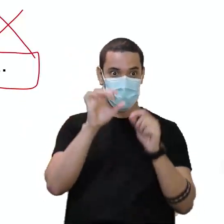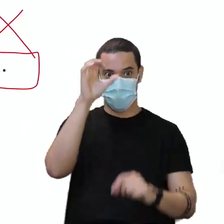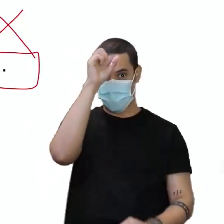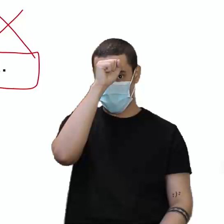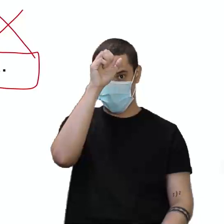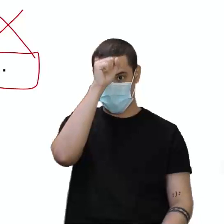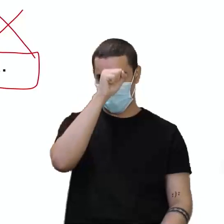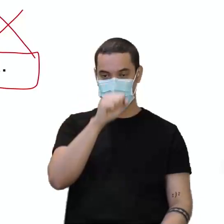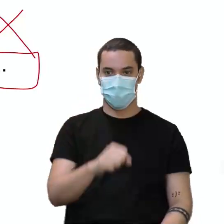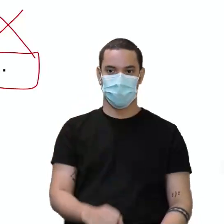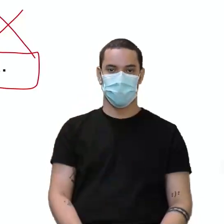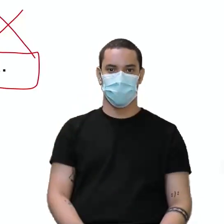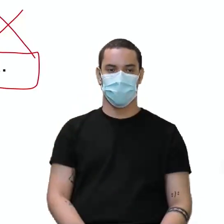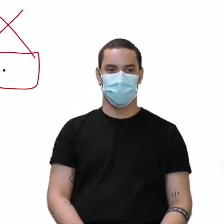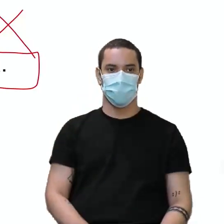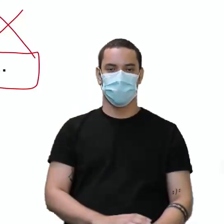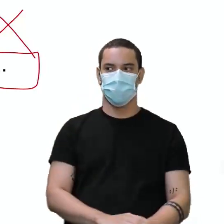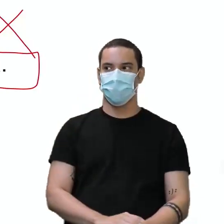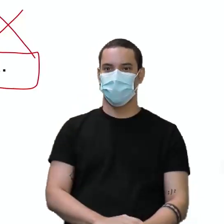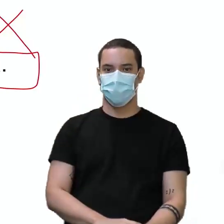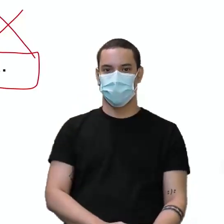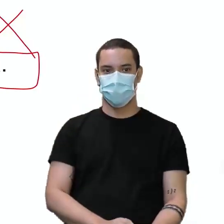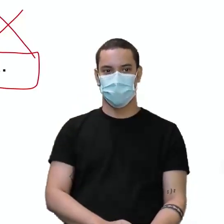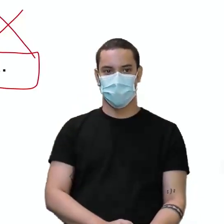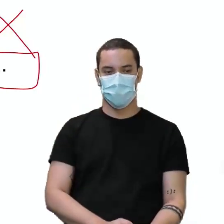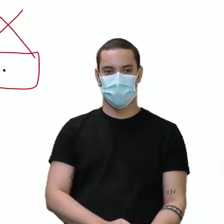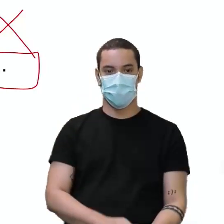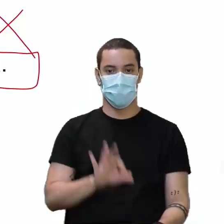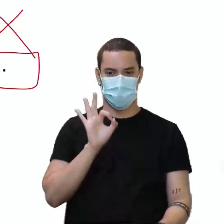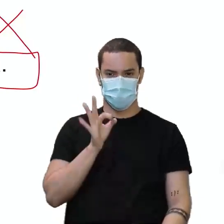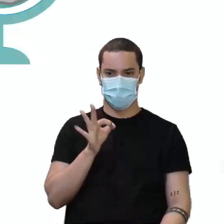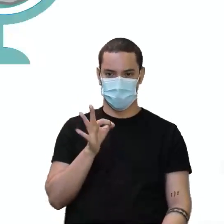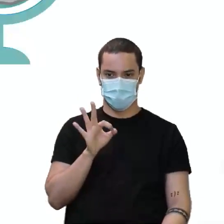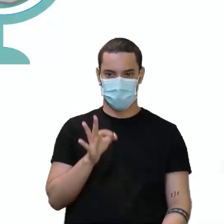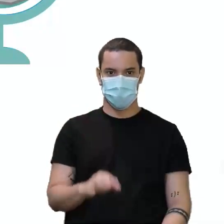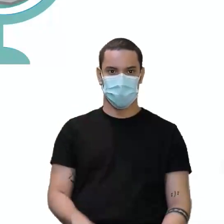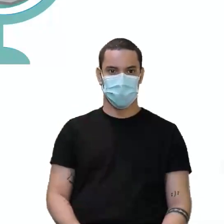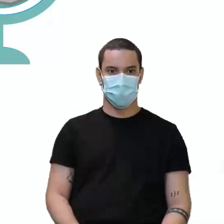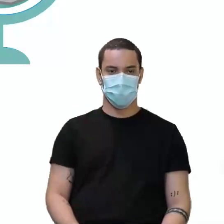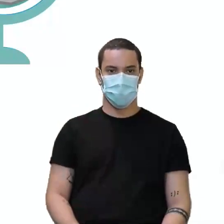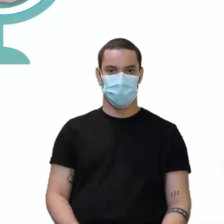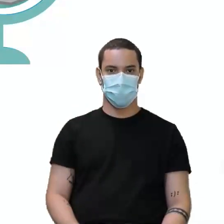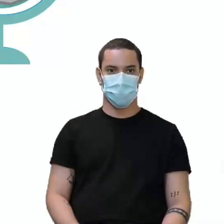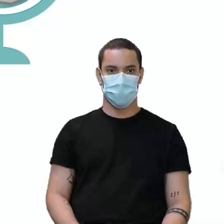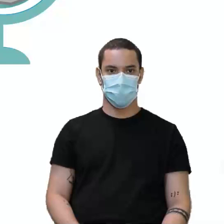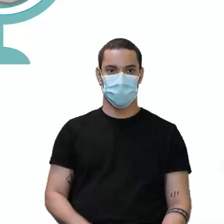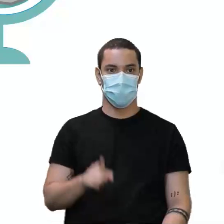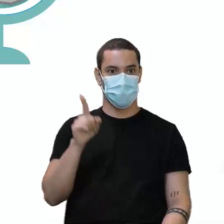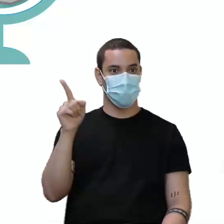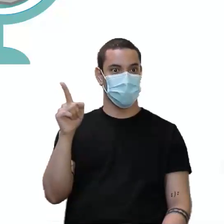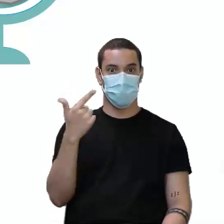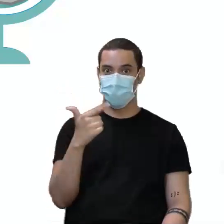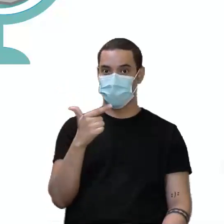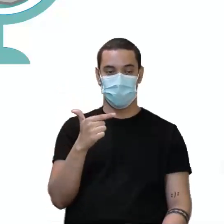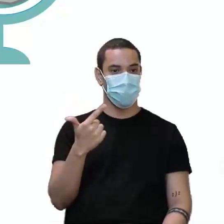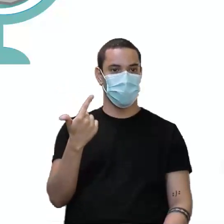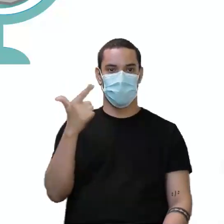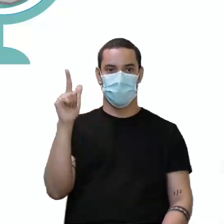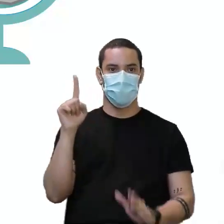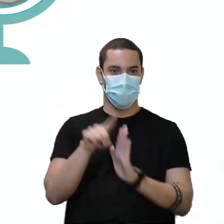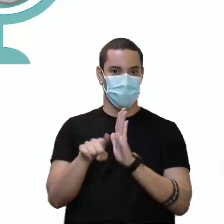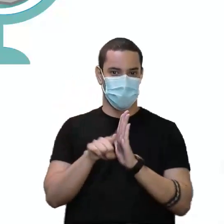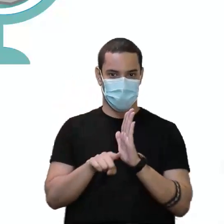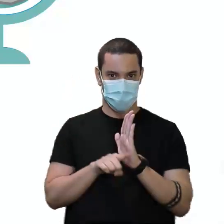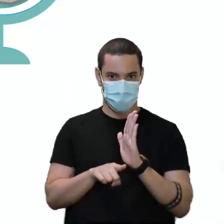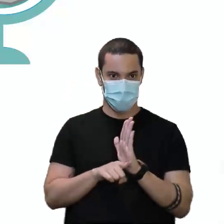aprendia. Era a dificuldade dele, certo? E aí vamos para a próxima. E não tem próxima. A teacher